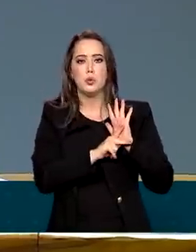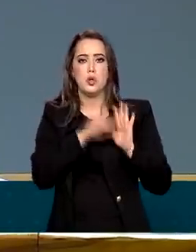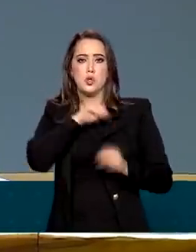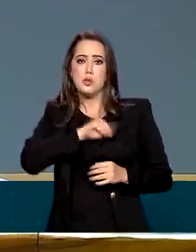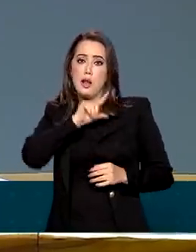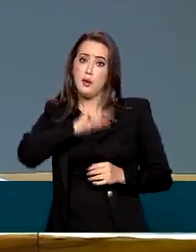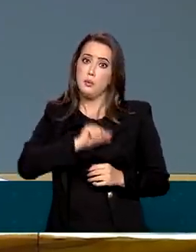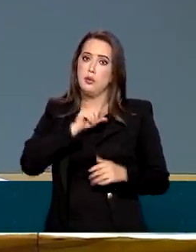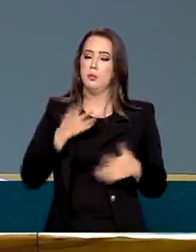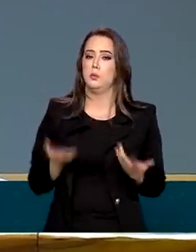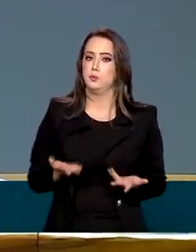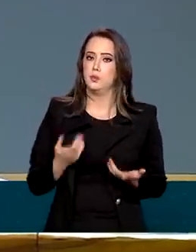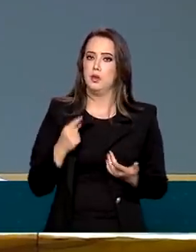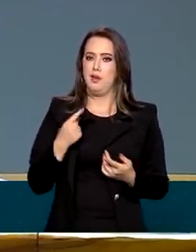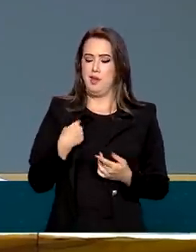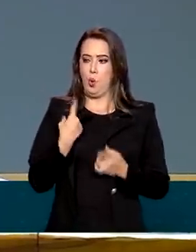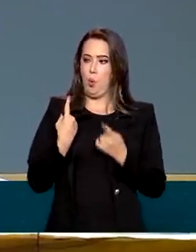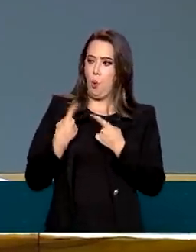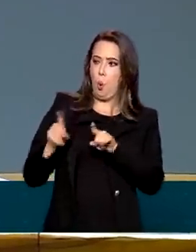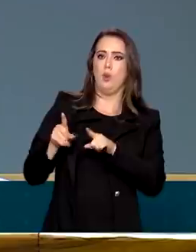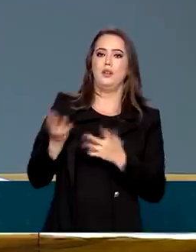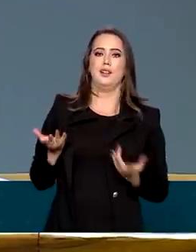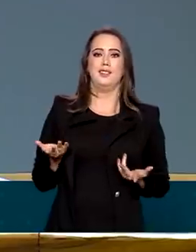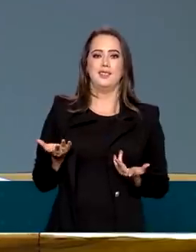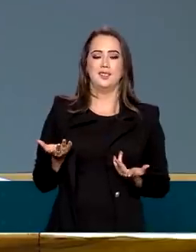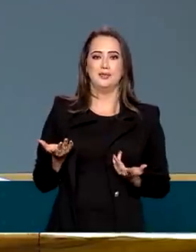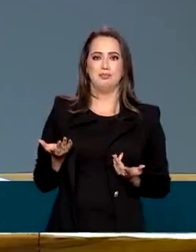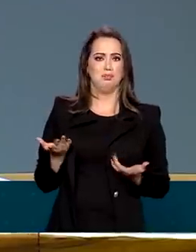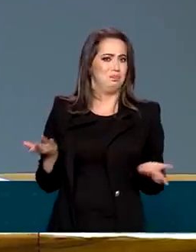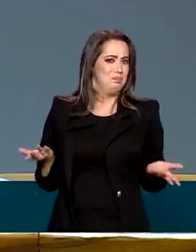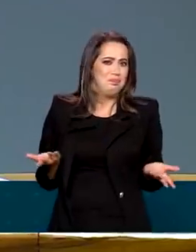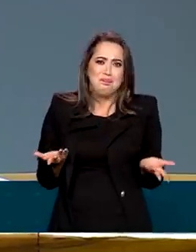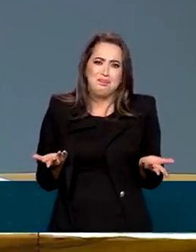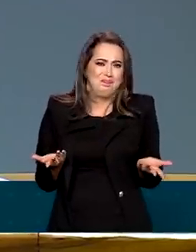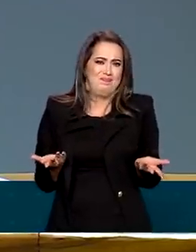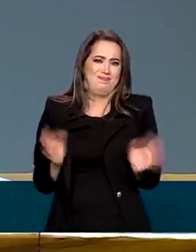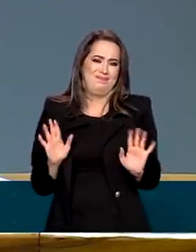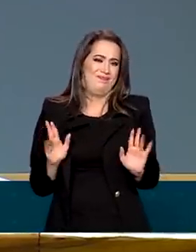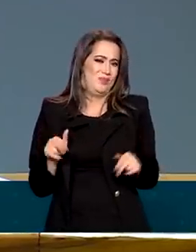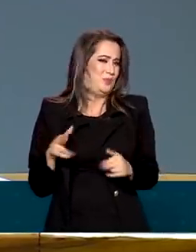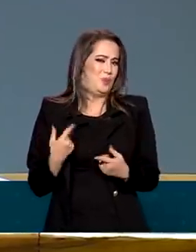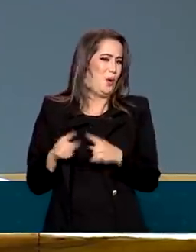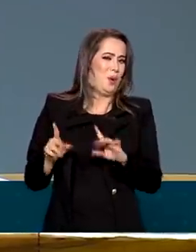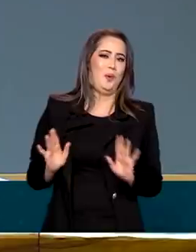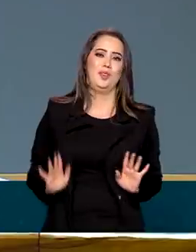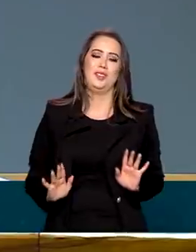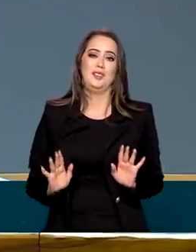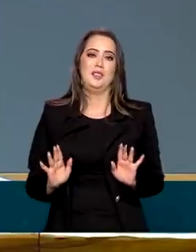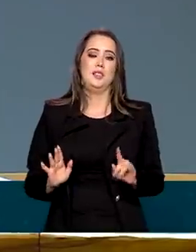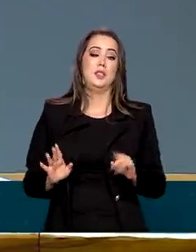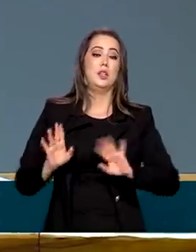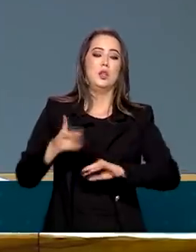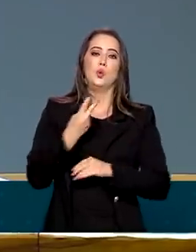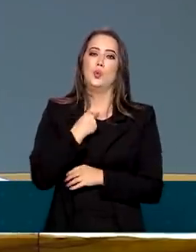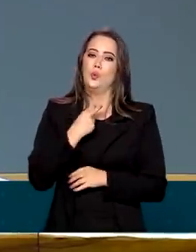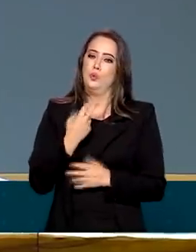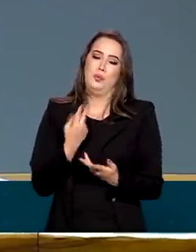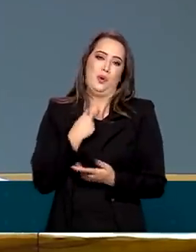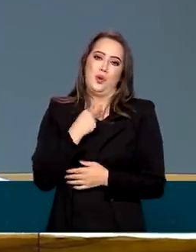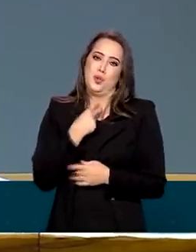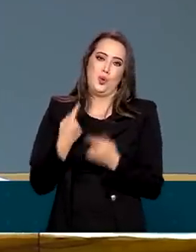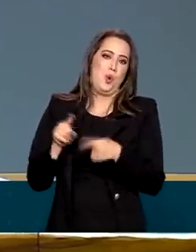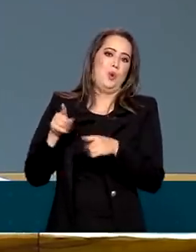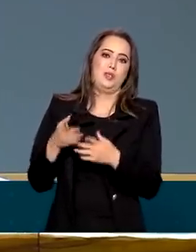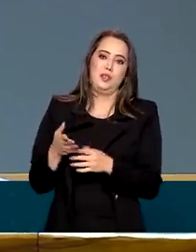Como é que eu posso estar contra um protótipo de programa de renda mínima? De renda básica familiar? Eu não posso ser contra isso.